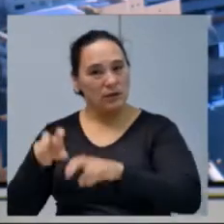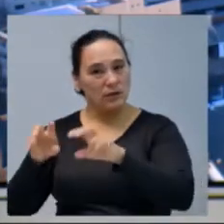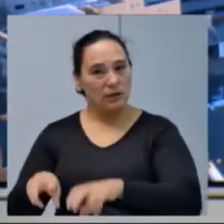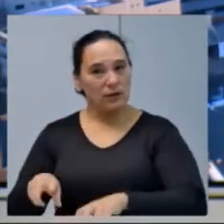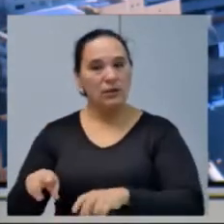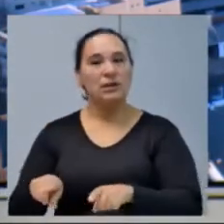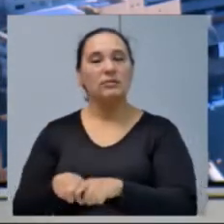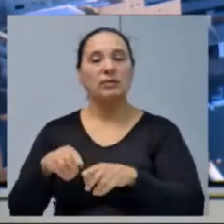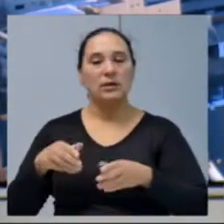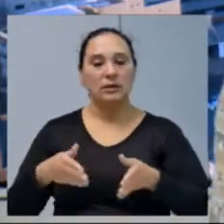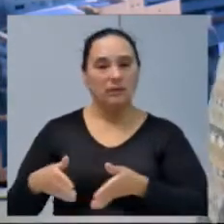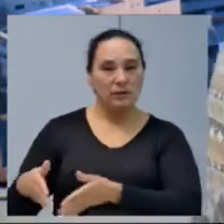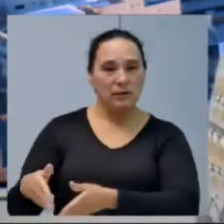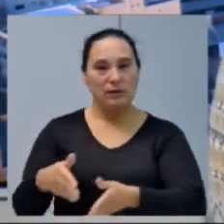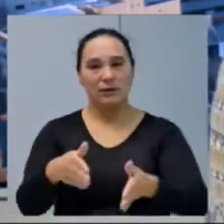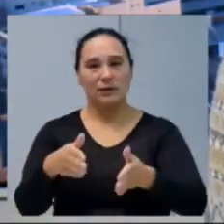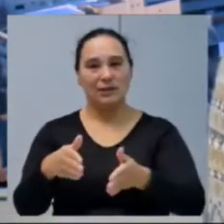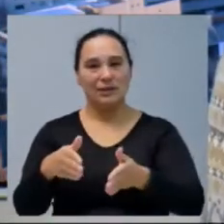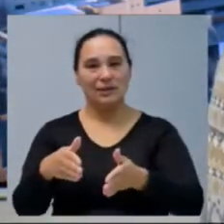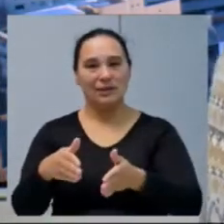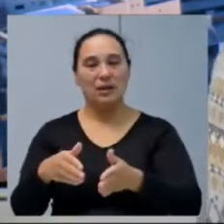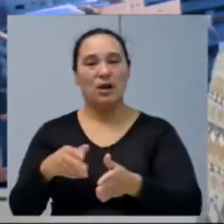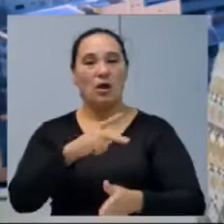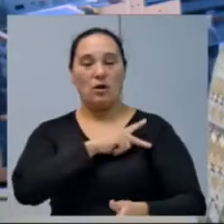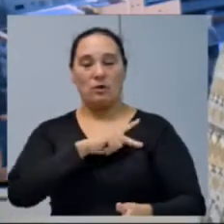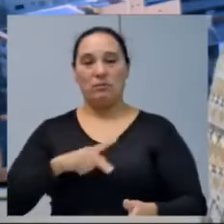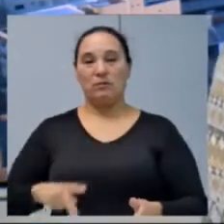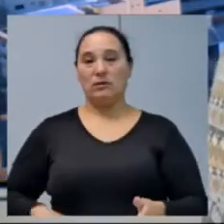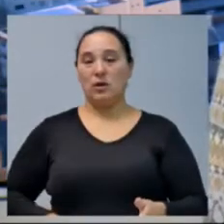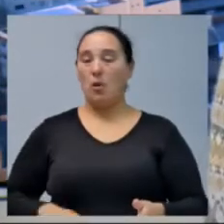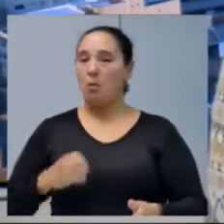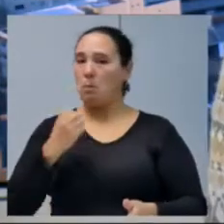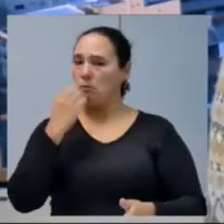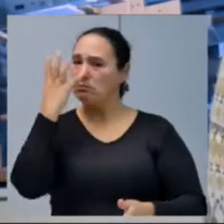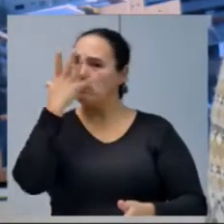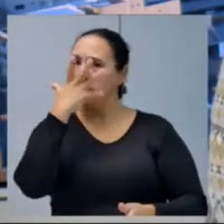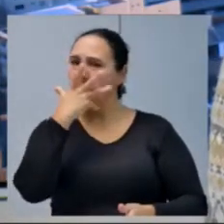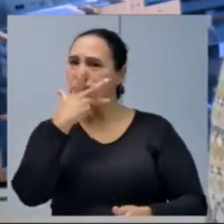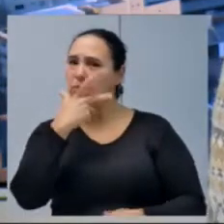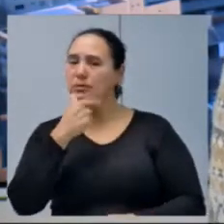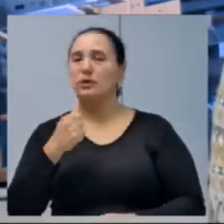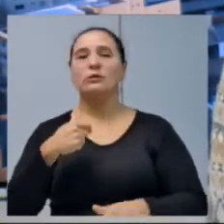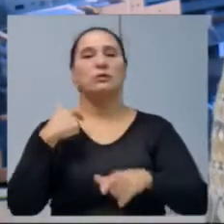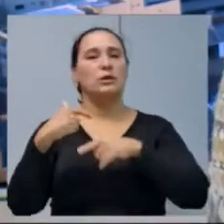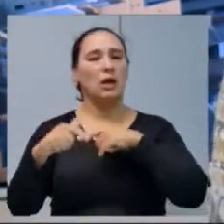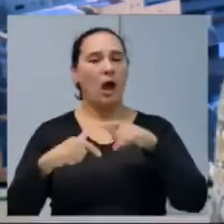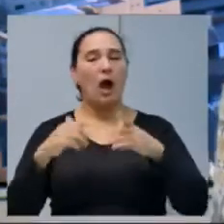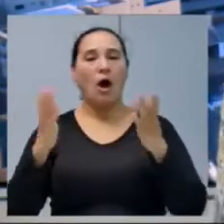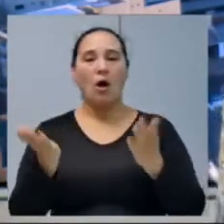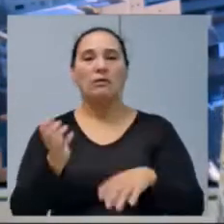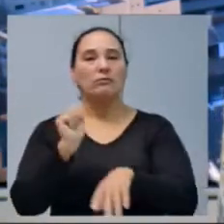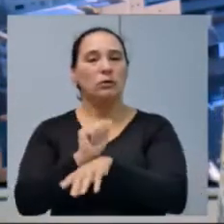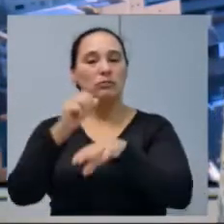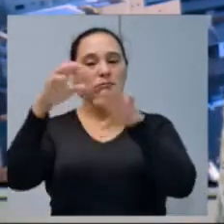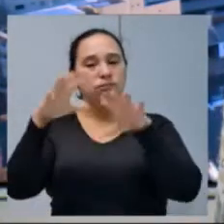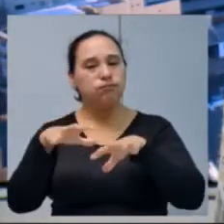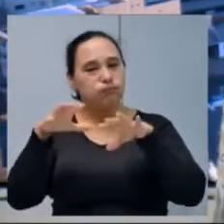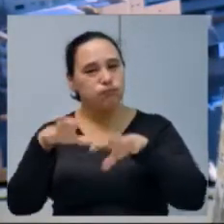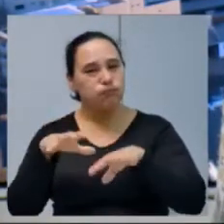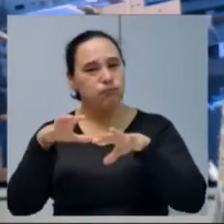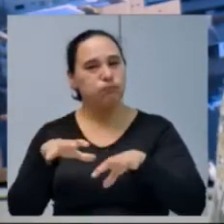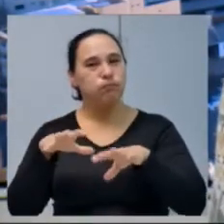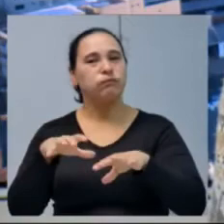das estradas aí, Marueiro, aí o presidente está entendendo bem, fazendo um belo trabalho aí, agora com cessou as chuvas aí, conseguindo fazer,